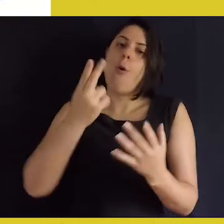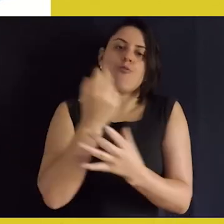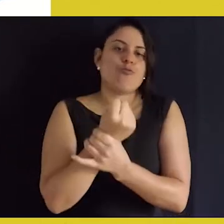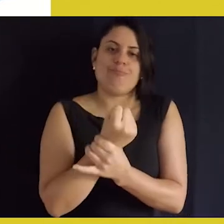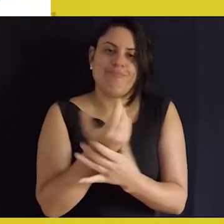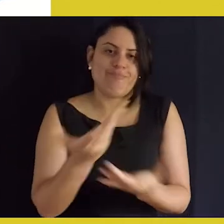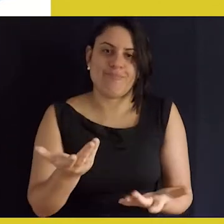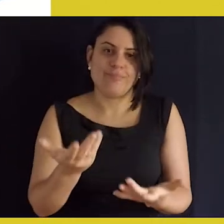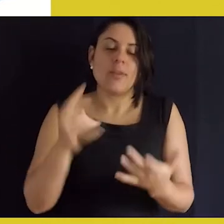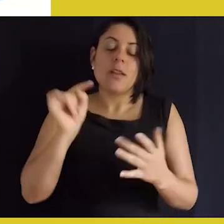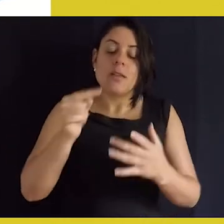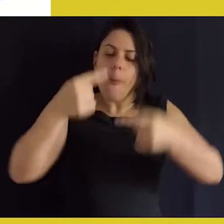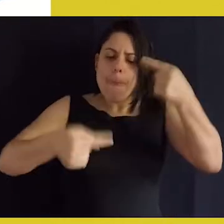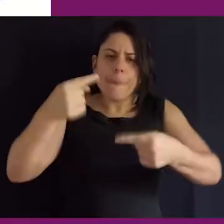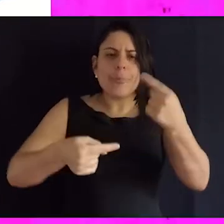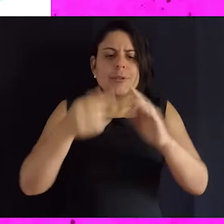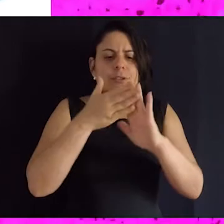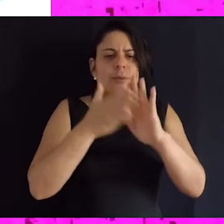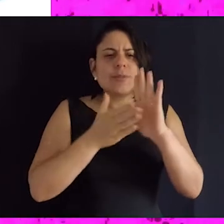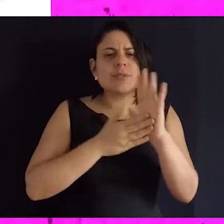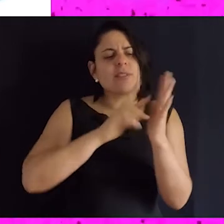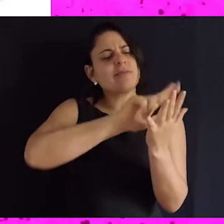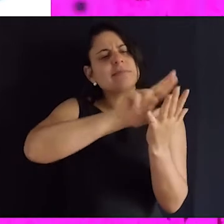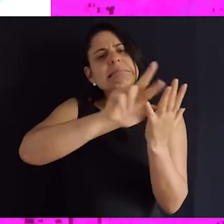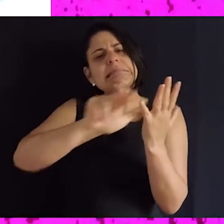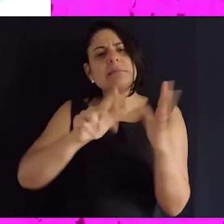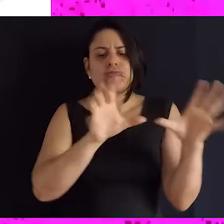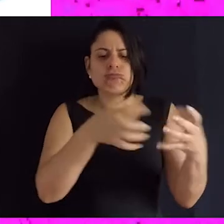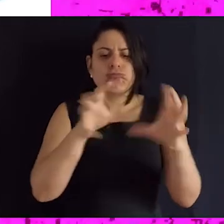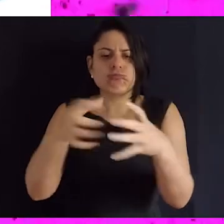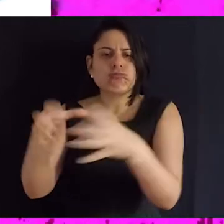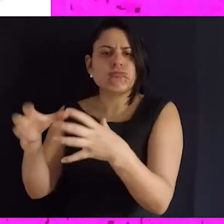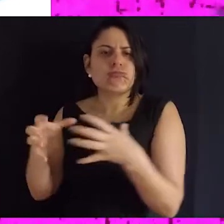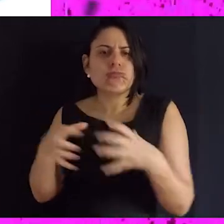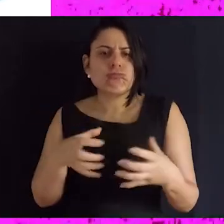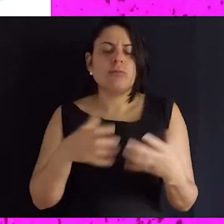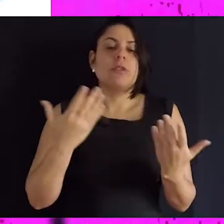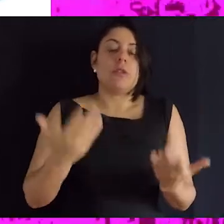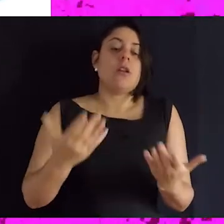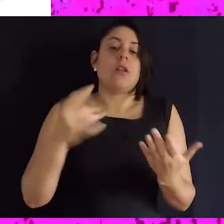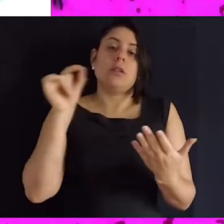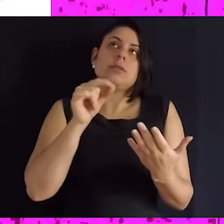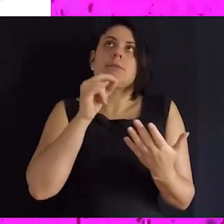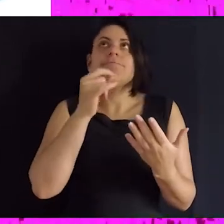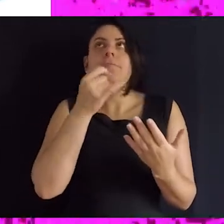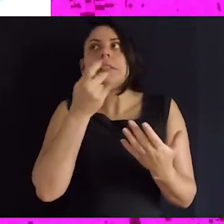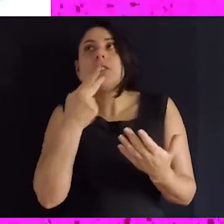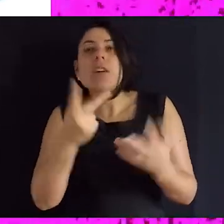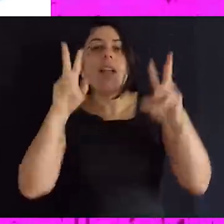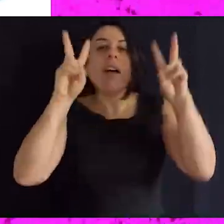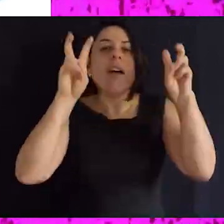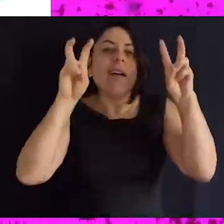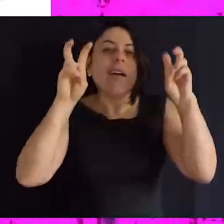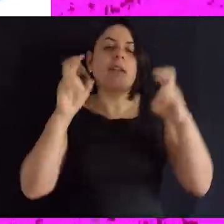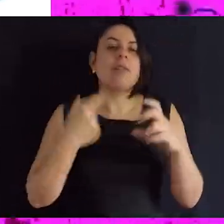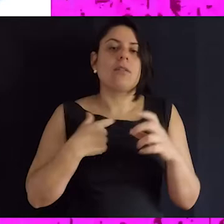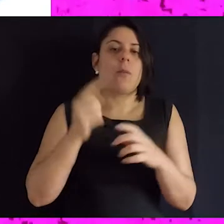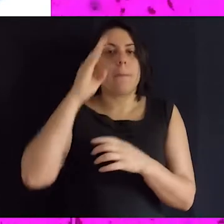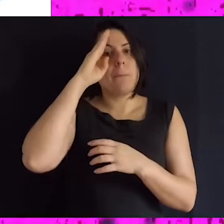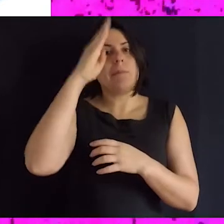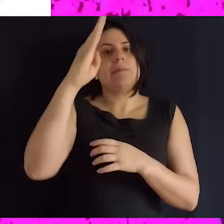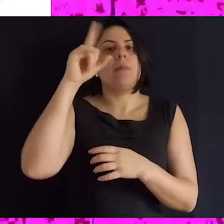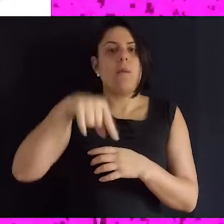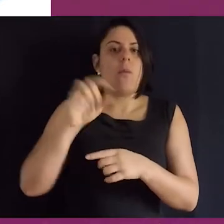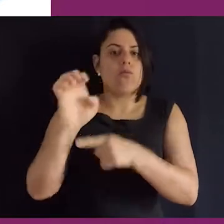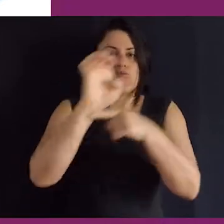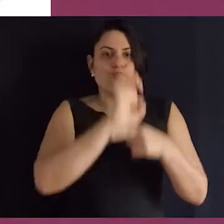garantidos. Então, a política pública, ela envolve um conjunto de atores. Embora ela seja protagonizada, vamos dizer